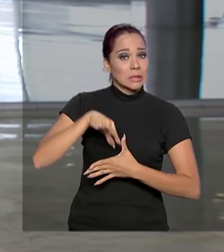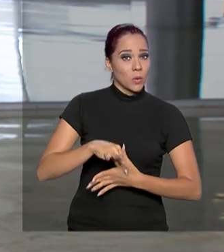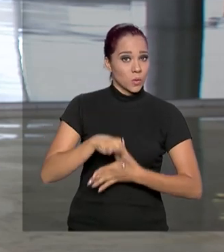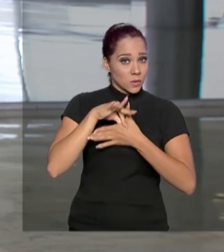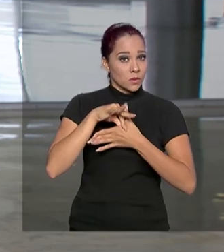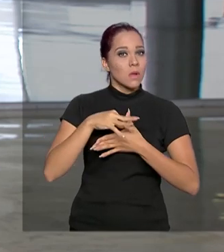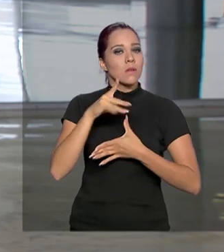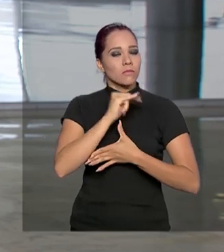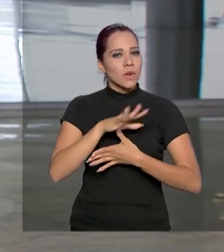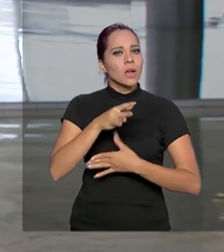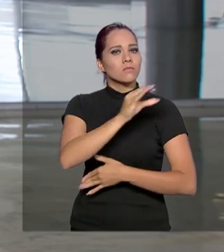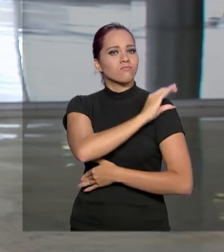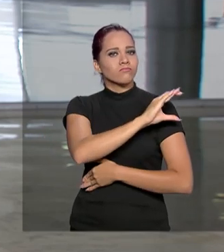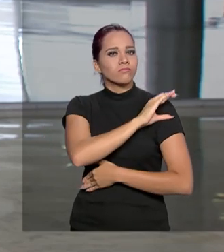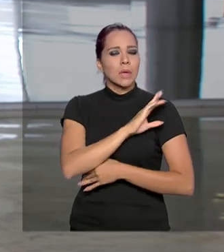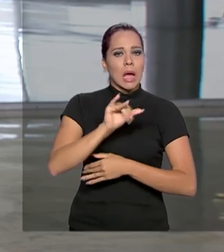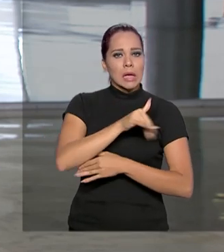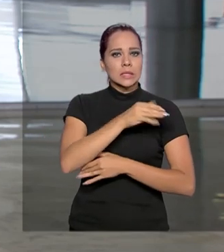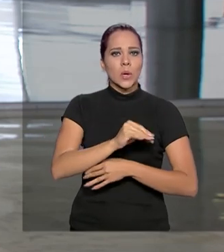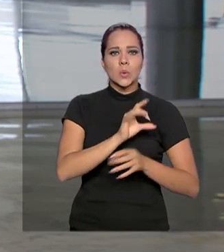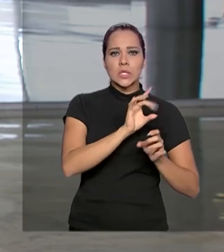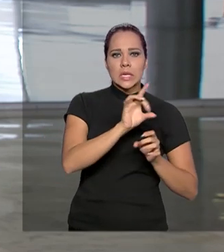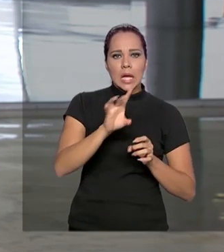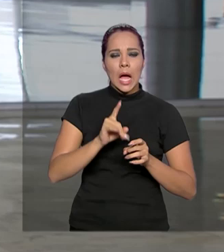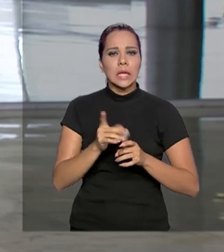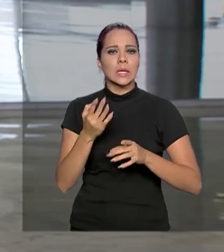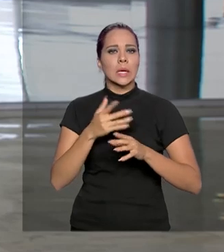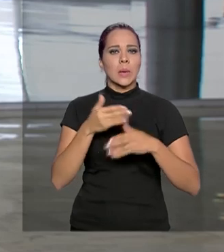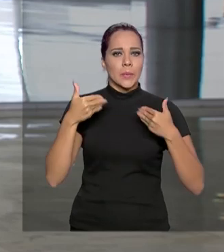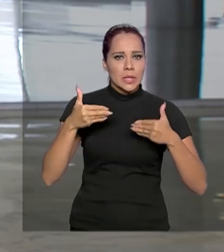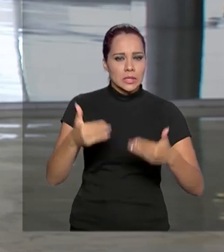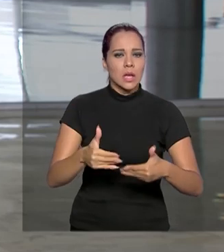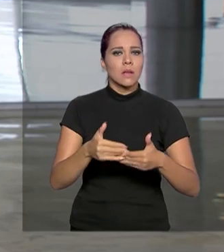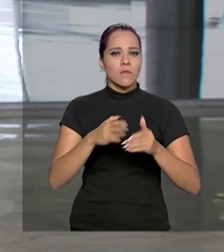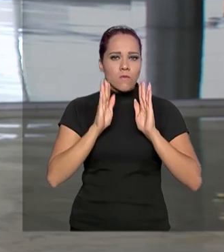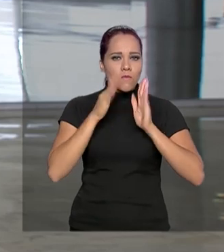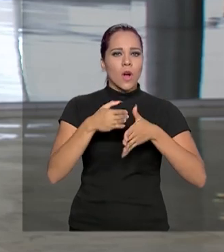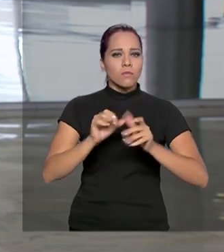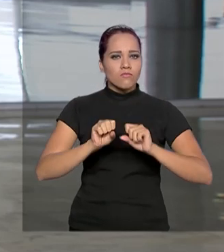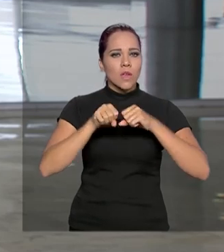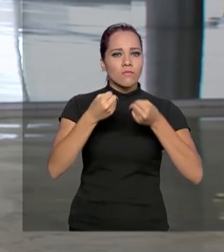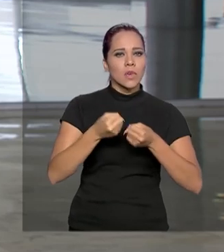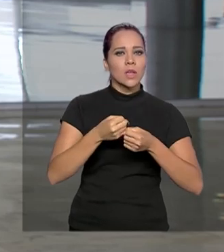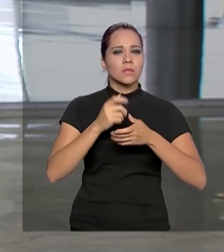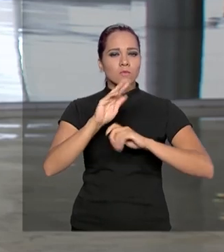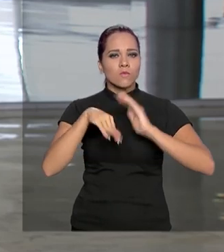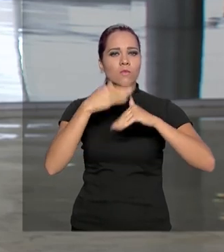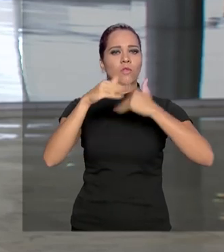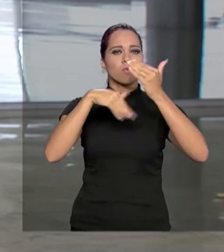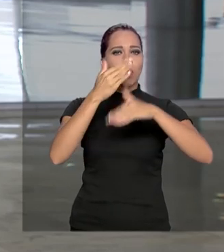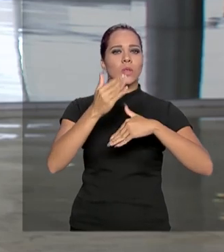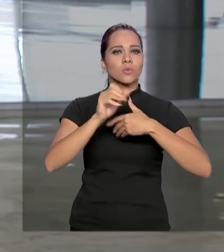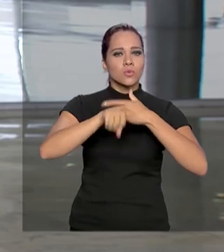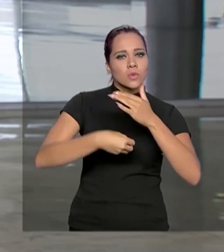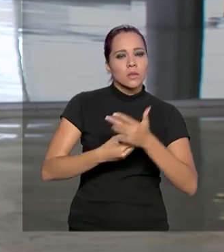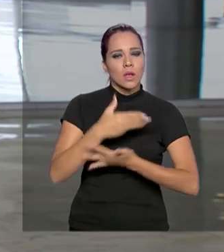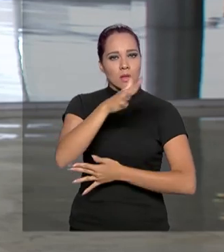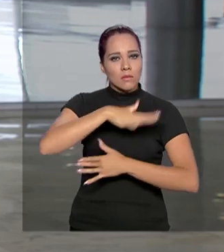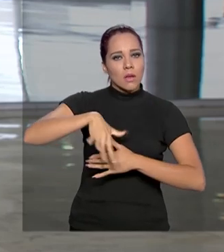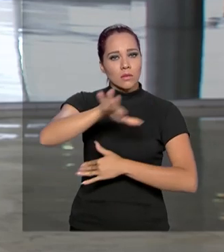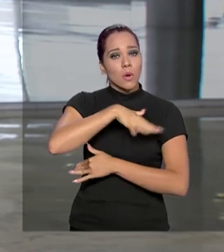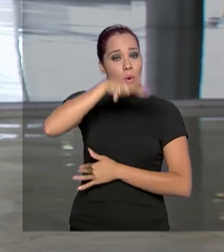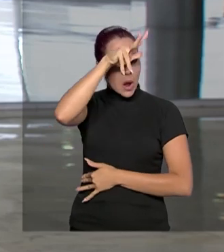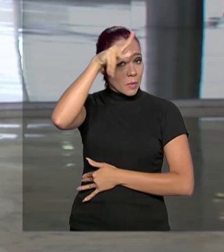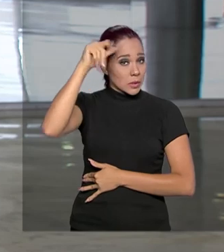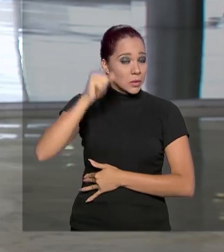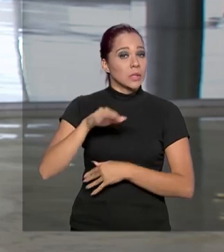vai coordenar as ações de cada ministério voltadas para a defesa, a proteção e para o desenvolvimento sustentável da região amazônica.